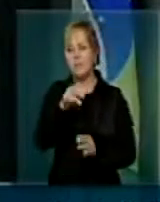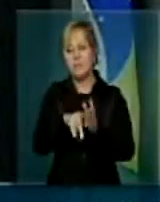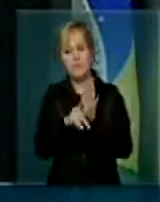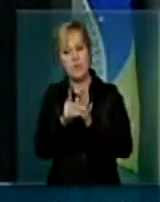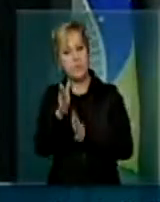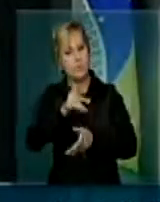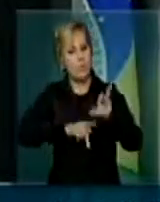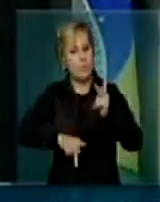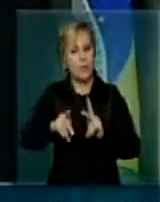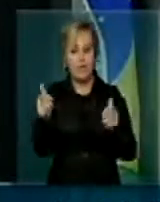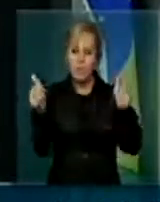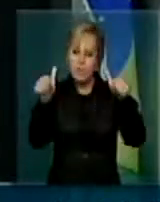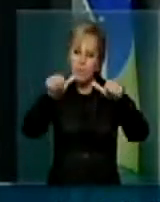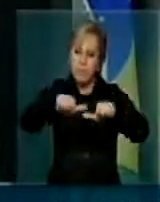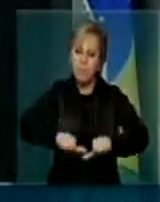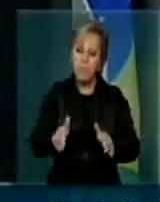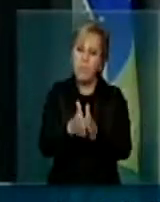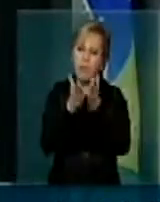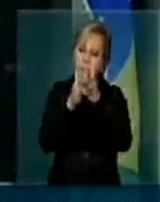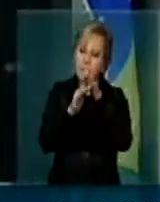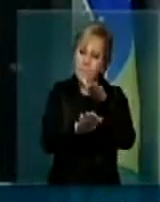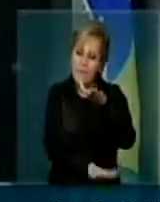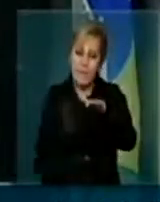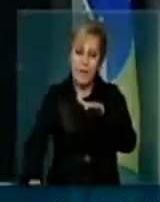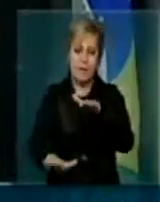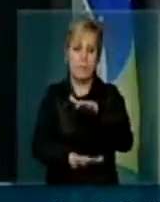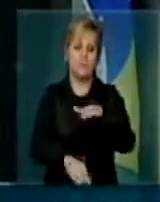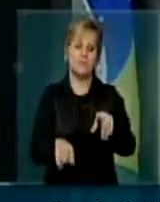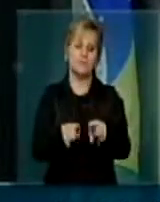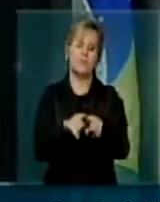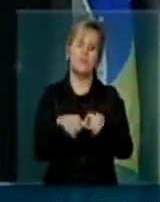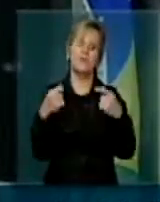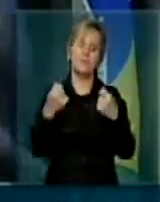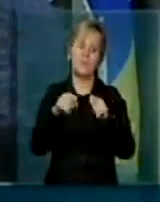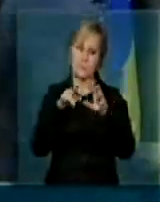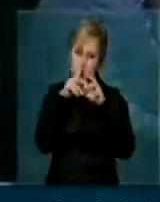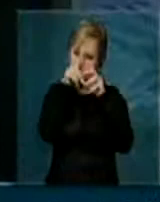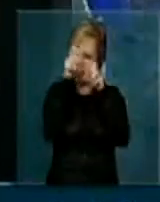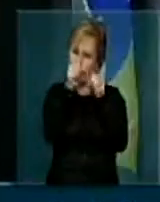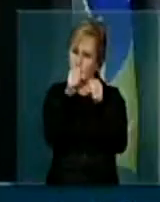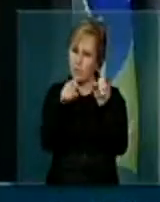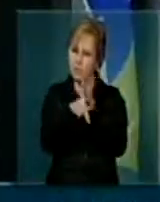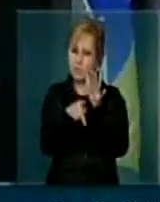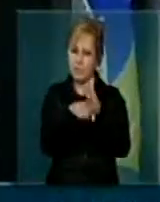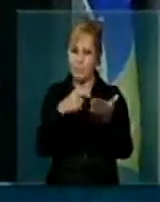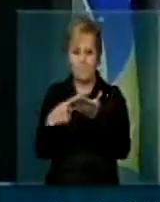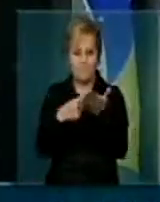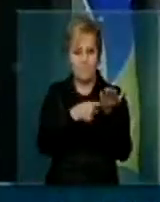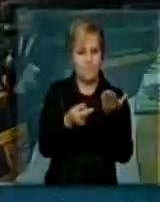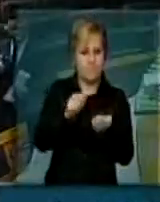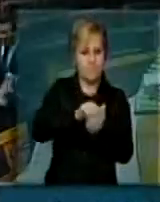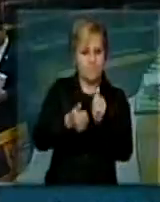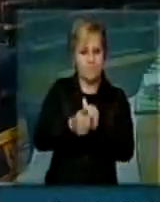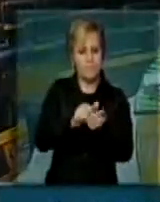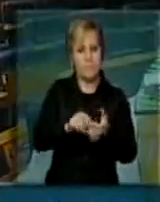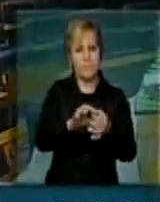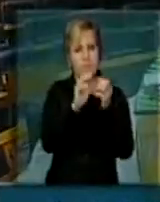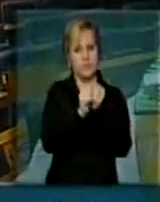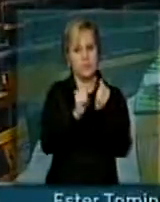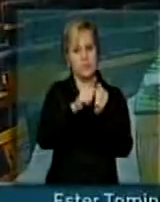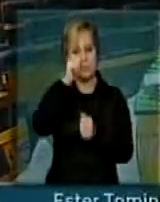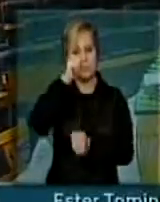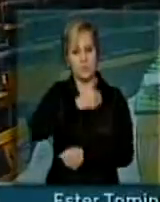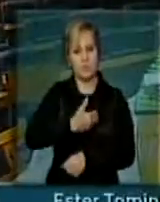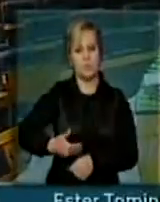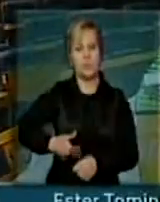Amazônia junto com os nossos companheiros, com a bancada do norte, precisamos ter força para articular, negociar com o governo, a integração,